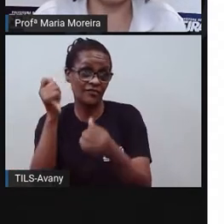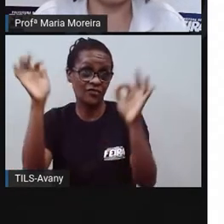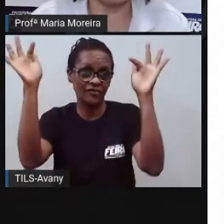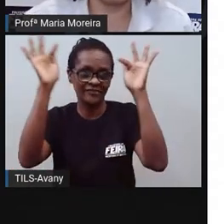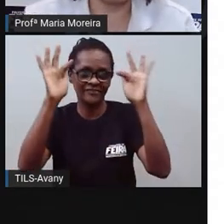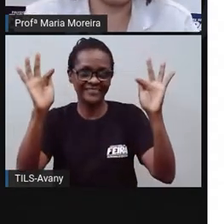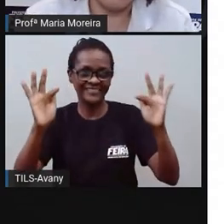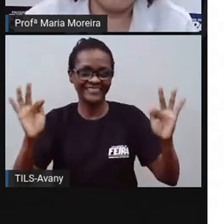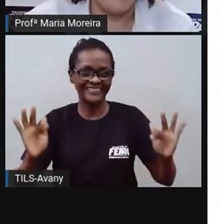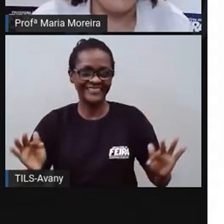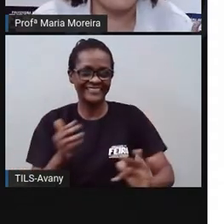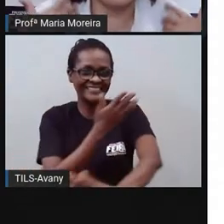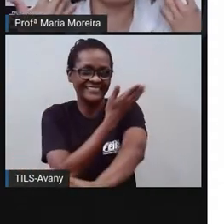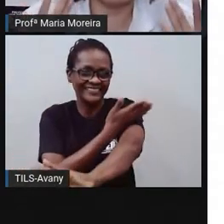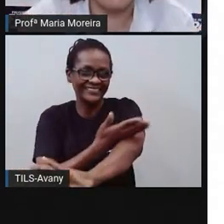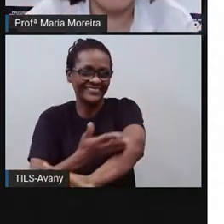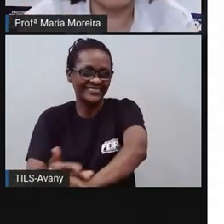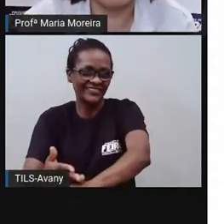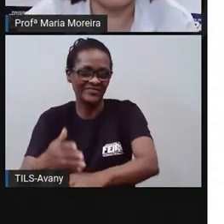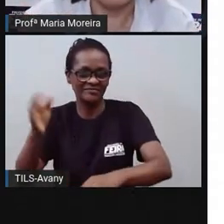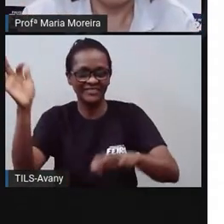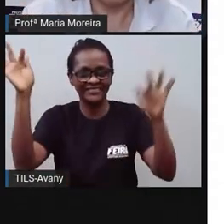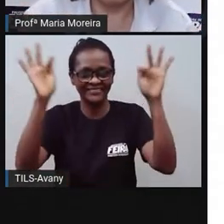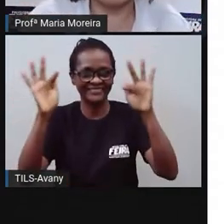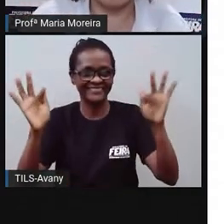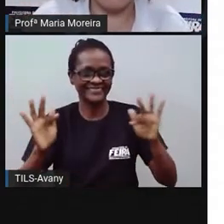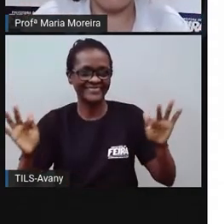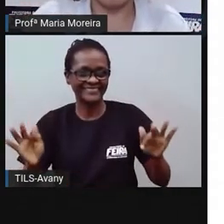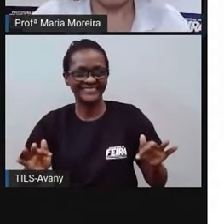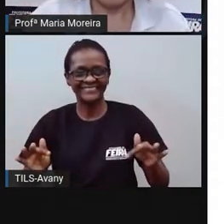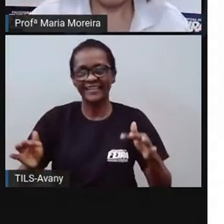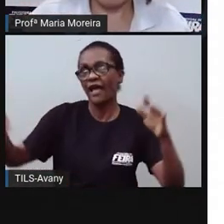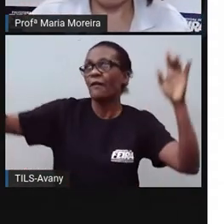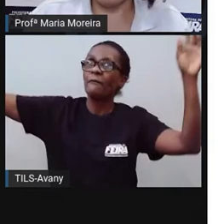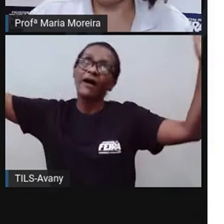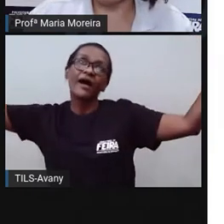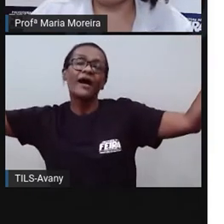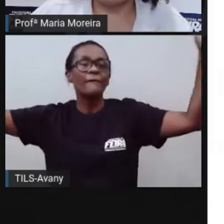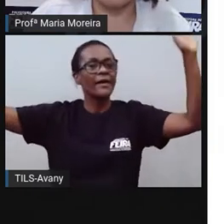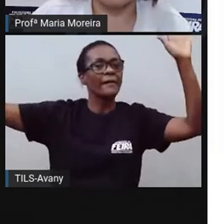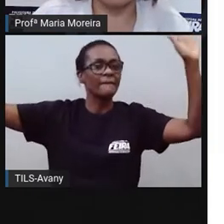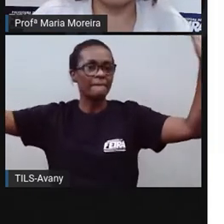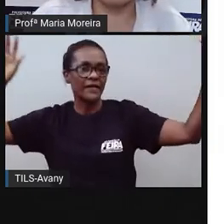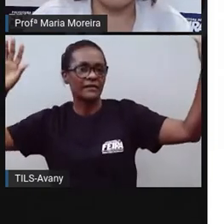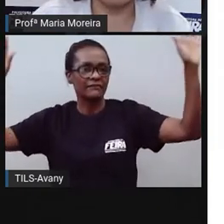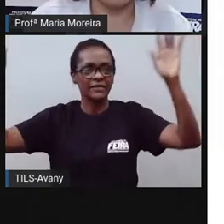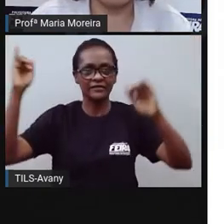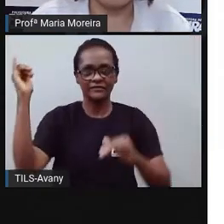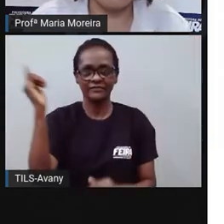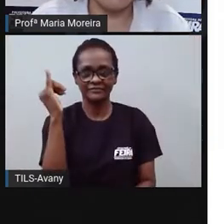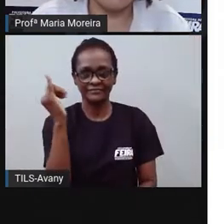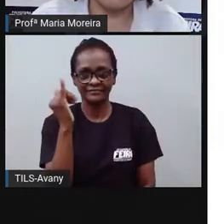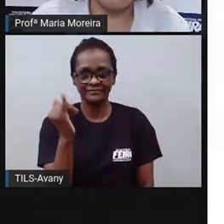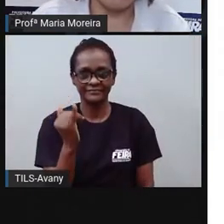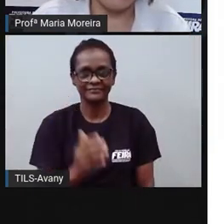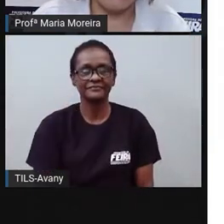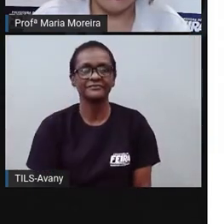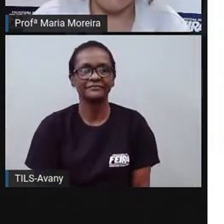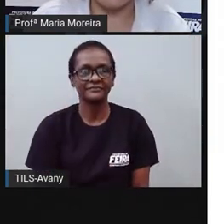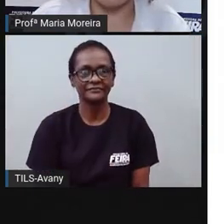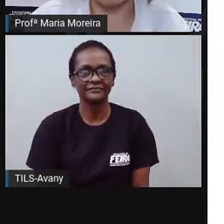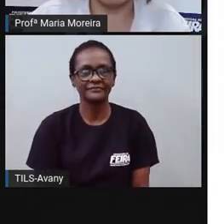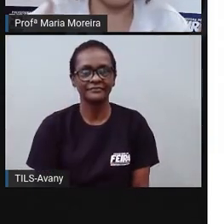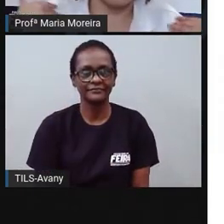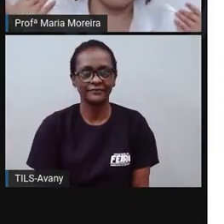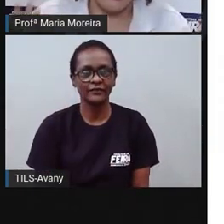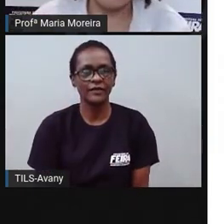pessoas rememoravam, relembravam o quê? O seu lar. Bom, e isso aí só deixou, né, de acontecer,